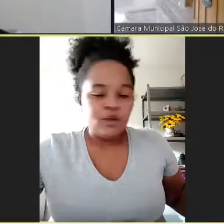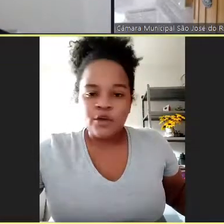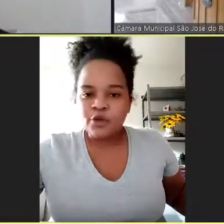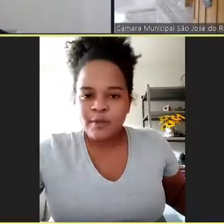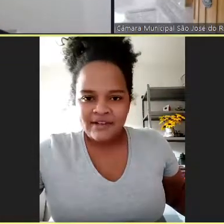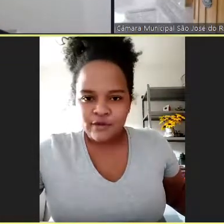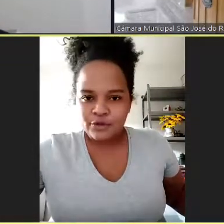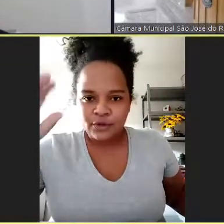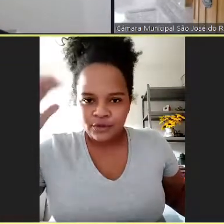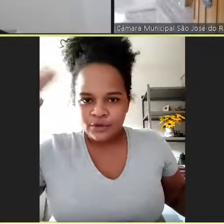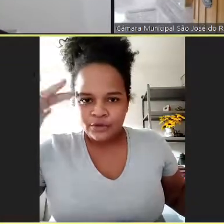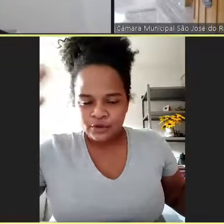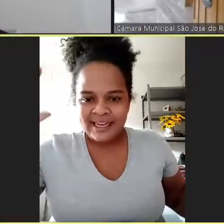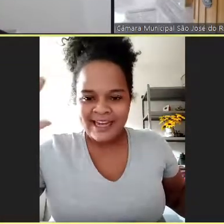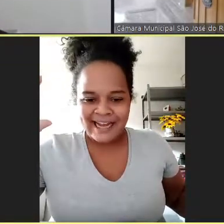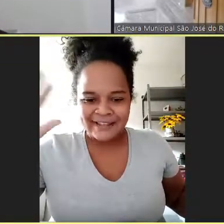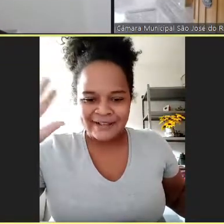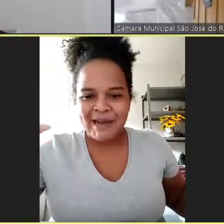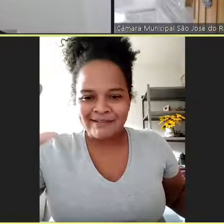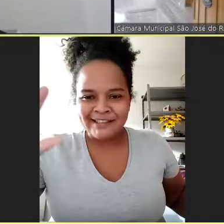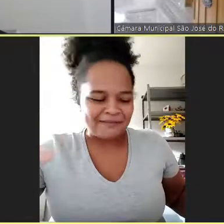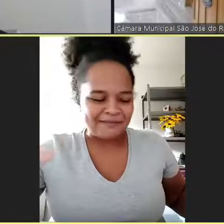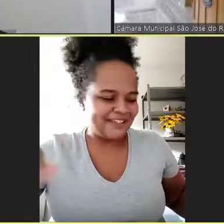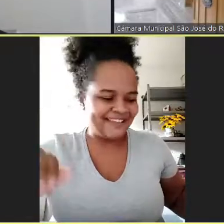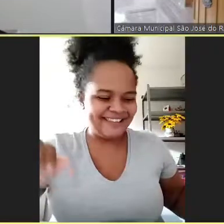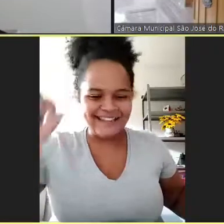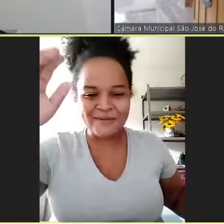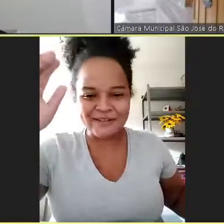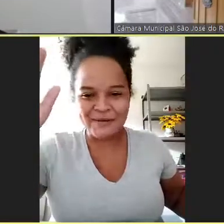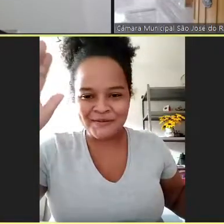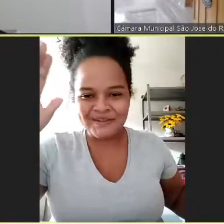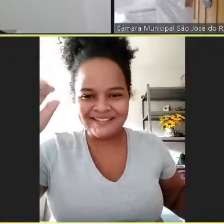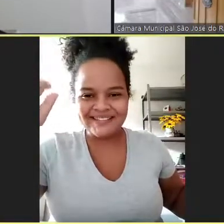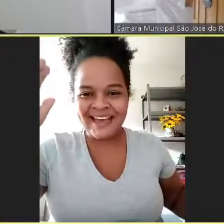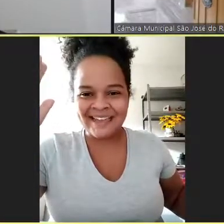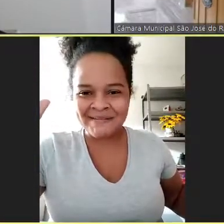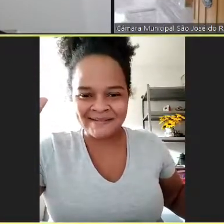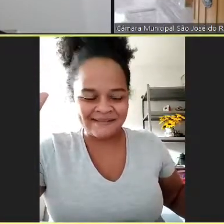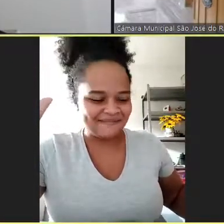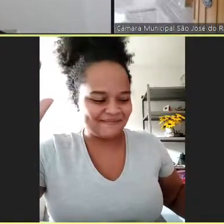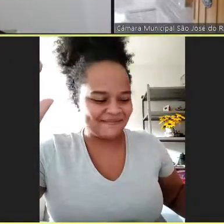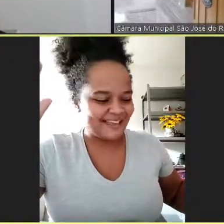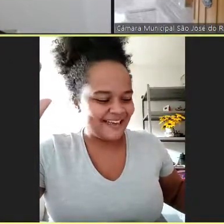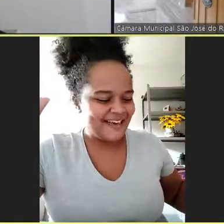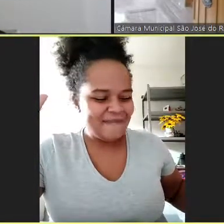Eu não estou brava, não, gente. Estou só acelerada. Não estou brava, não. Daqui a pouco você ficou... Estava brava.